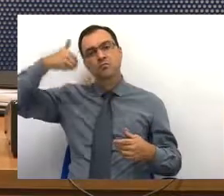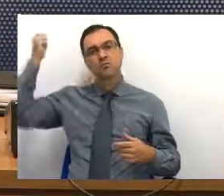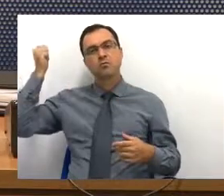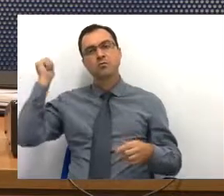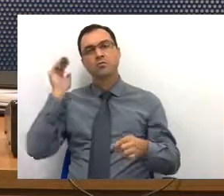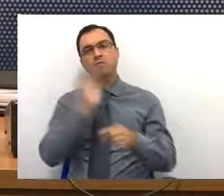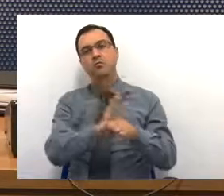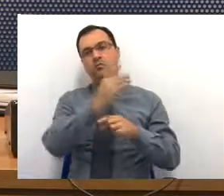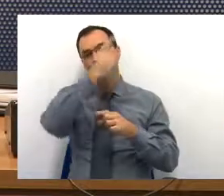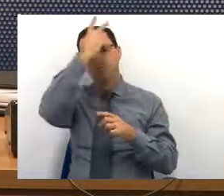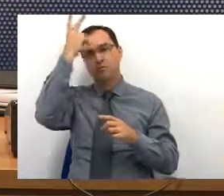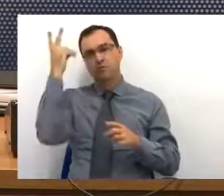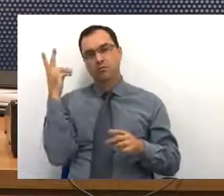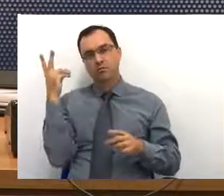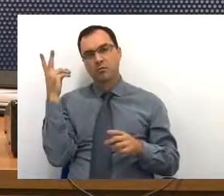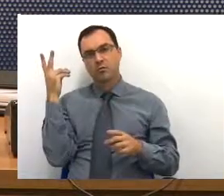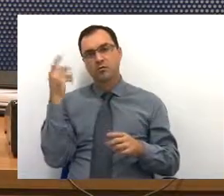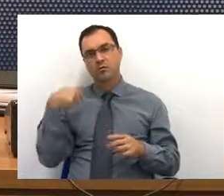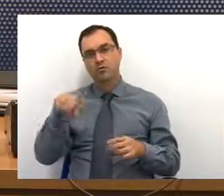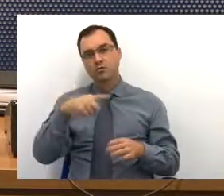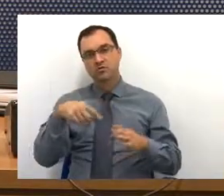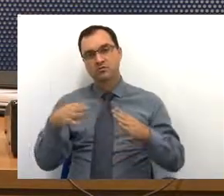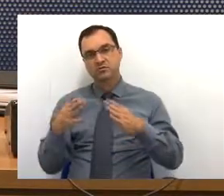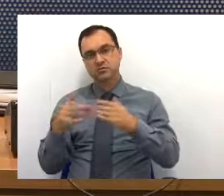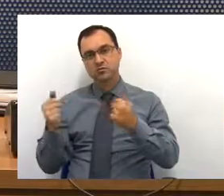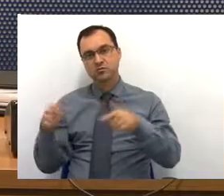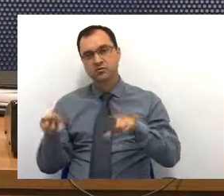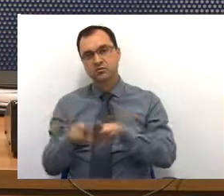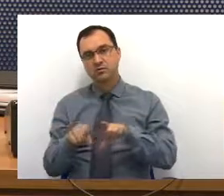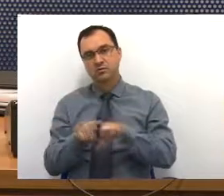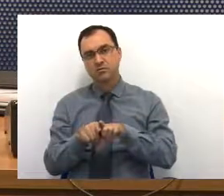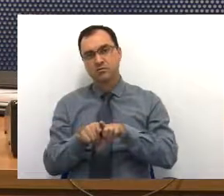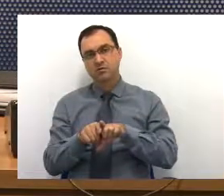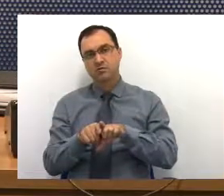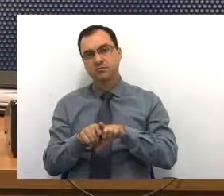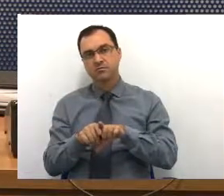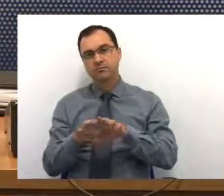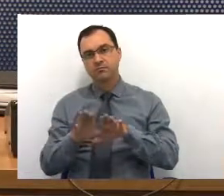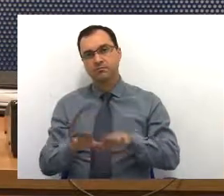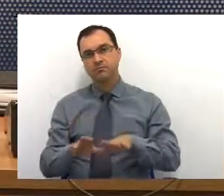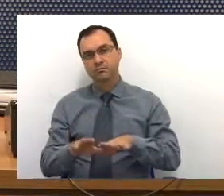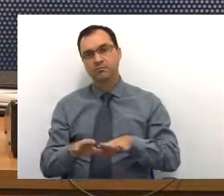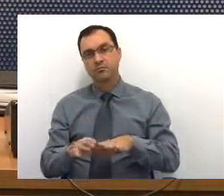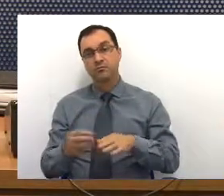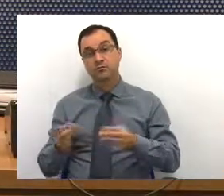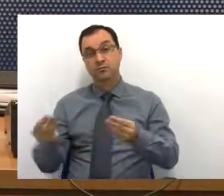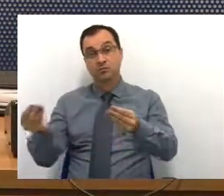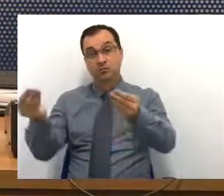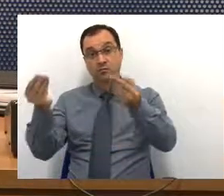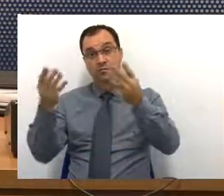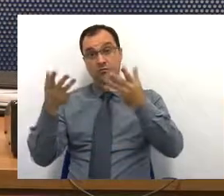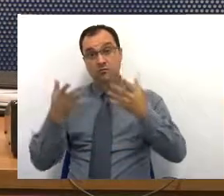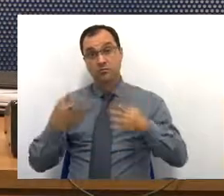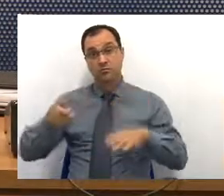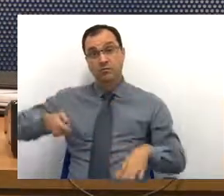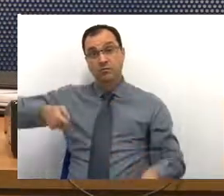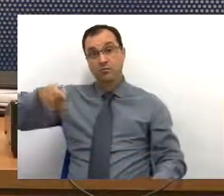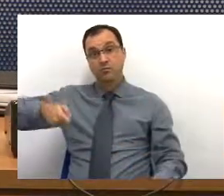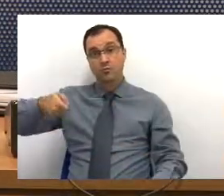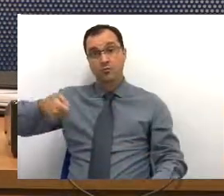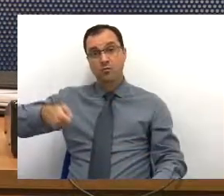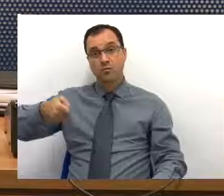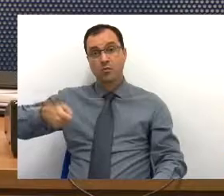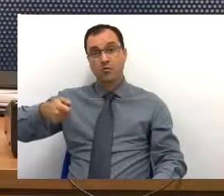município. Nós estamos pedindo também que sejam concedidas bolsas